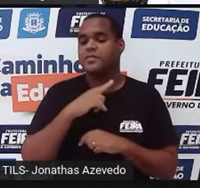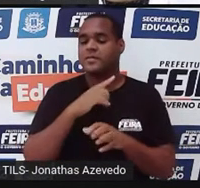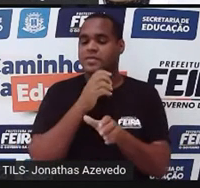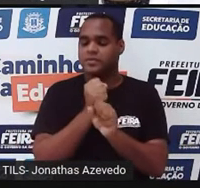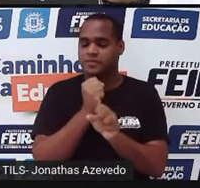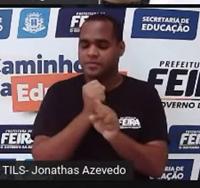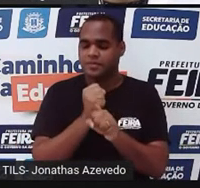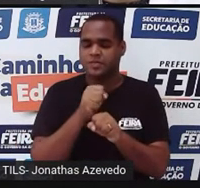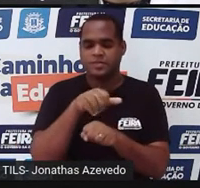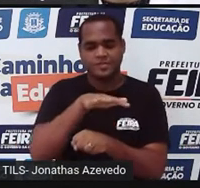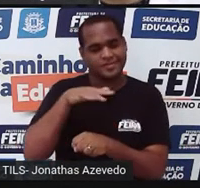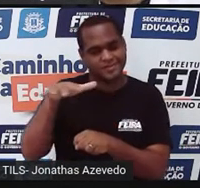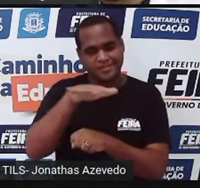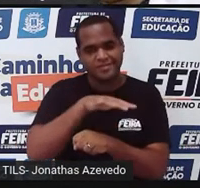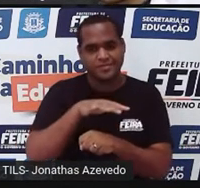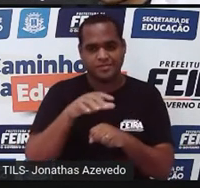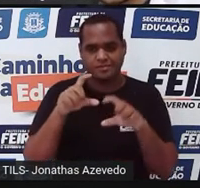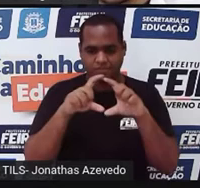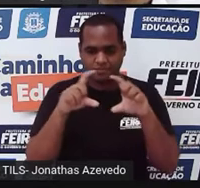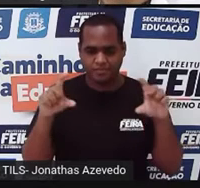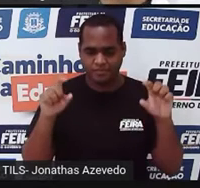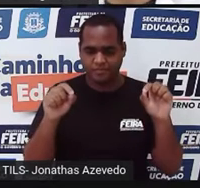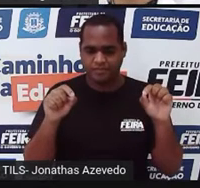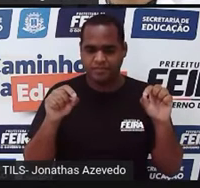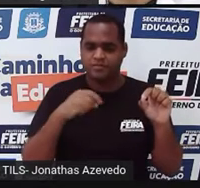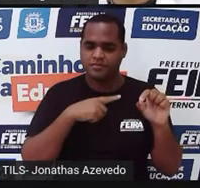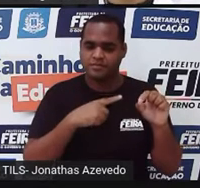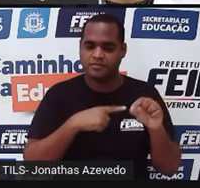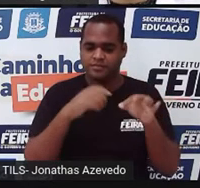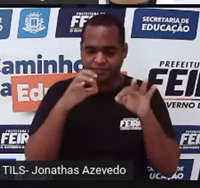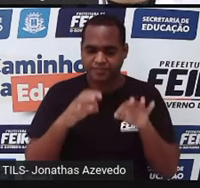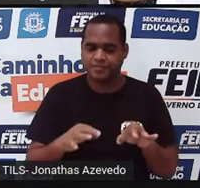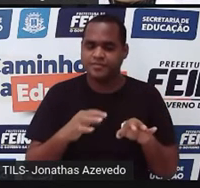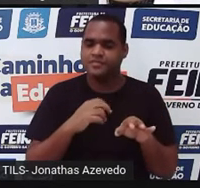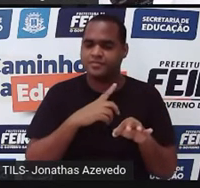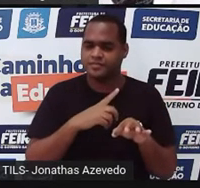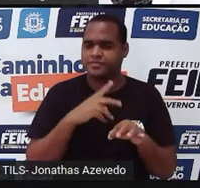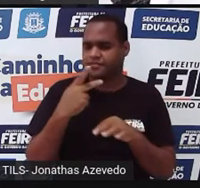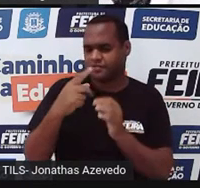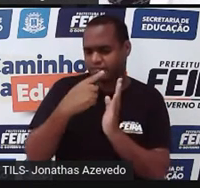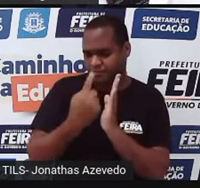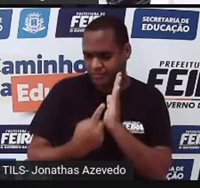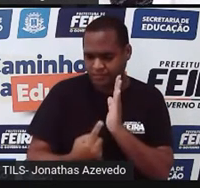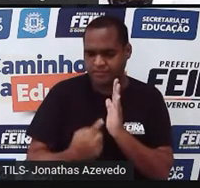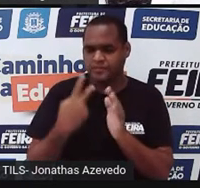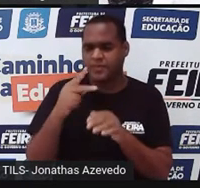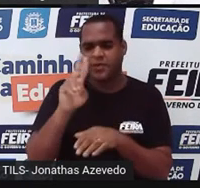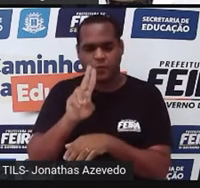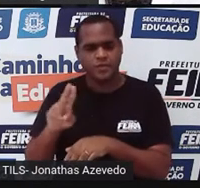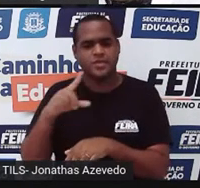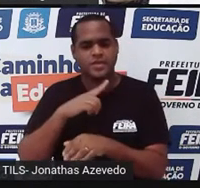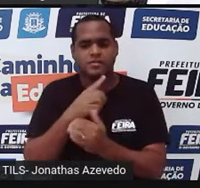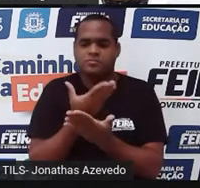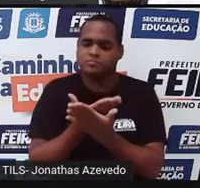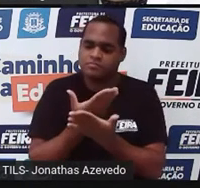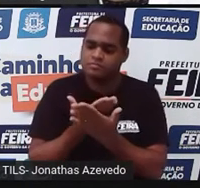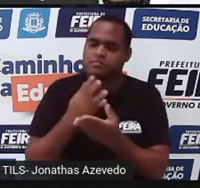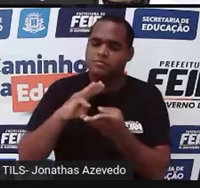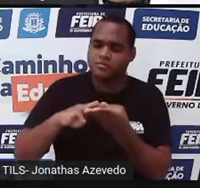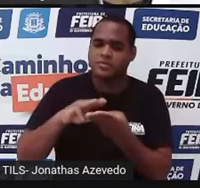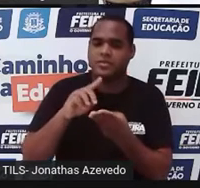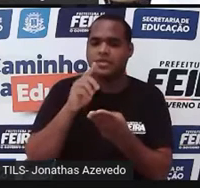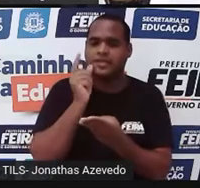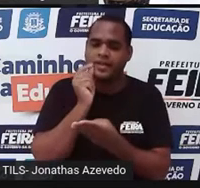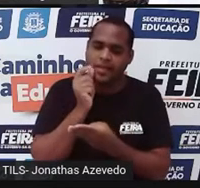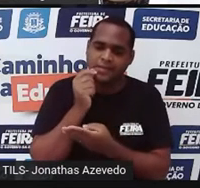de retângulos. Mas eu gostaria que você tivesse aí com você o seu caderno que você usa para estudar matemática, lápis